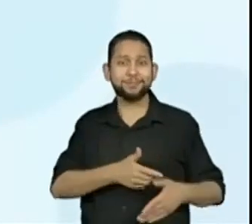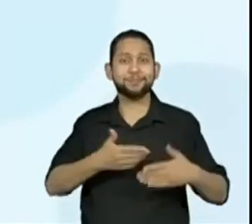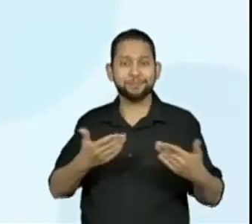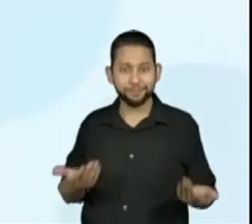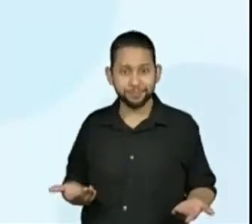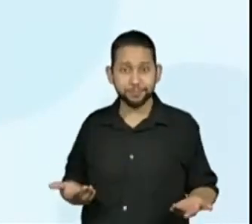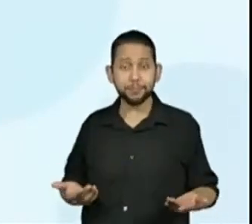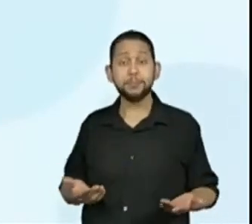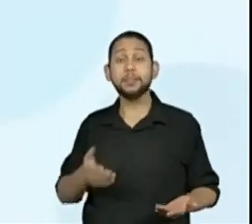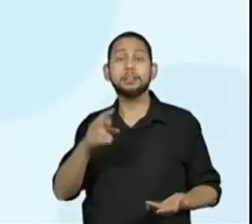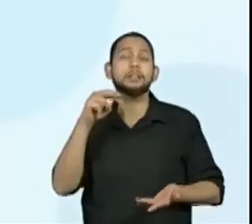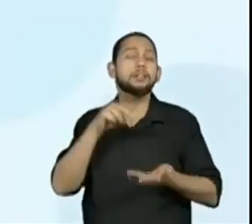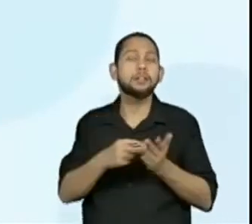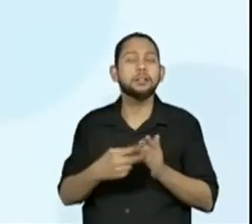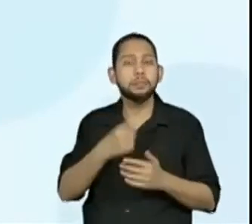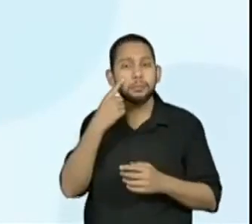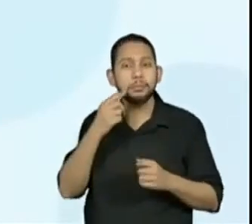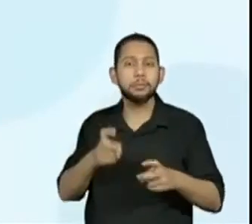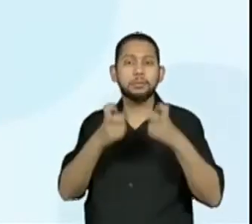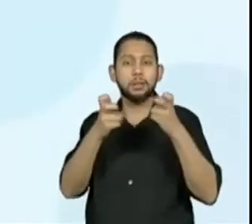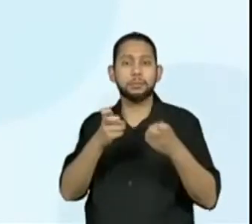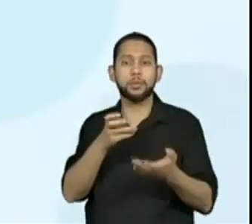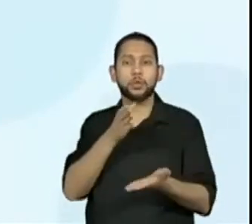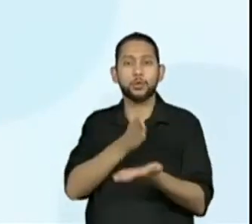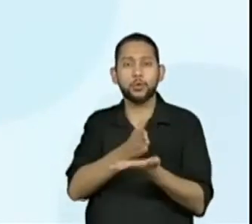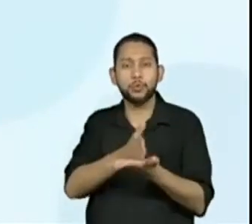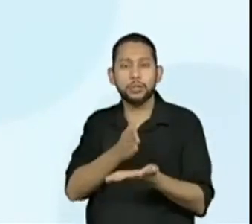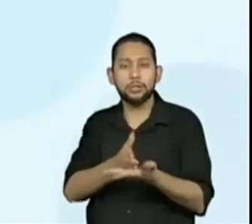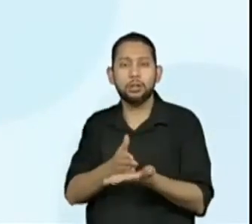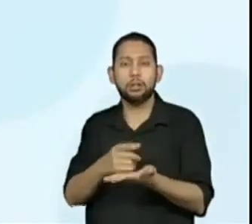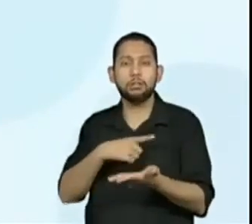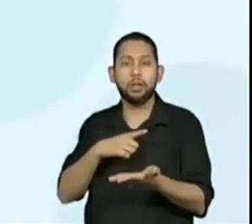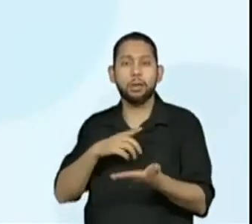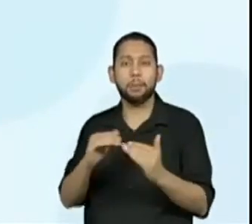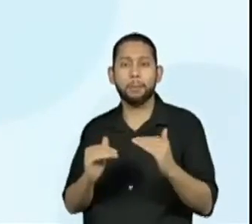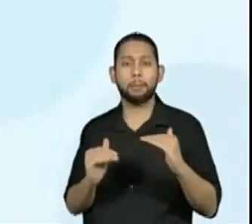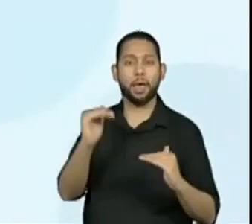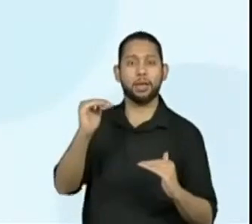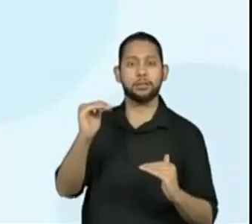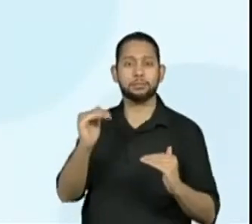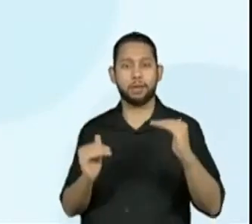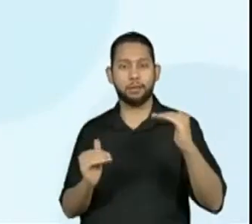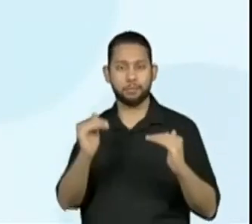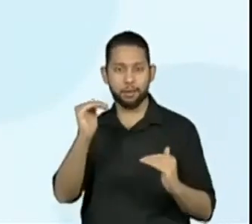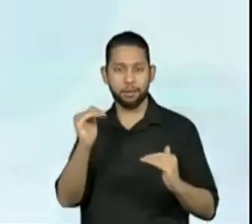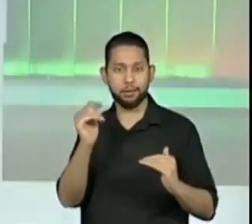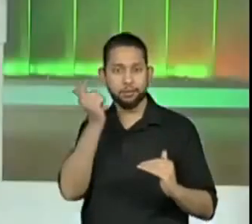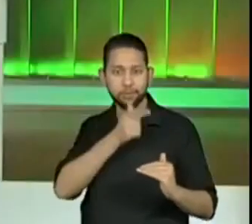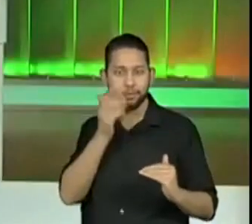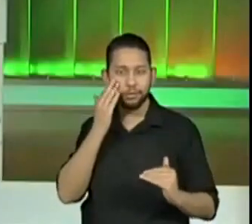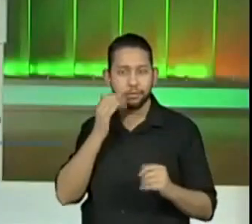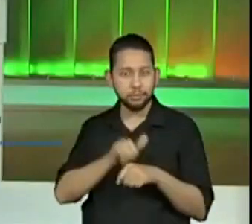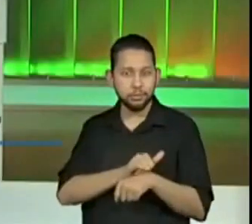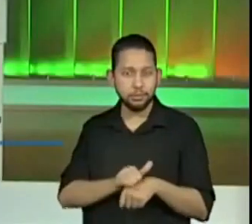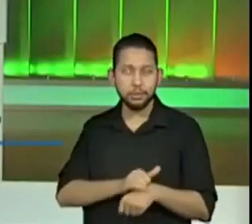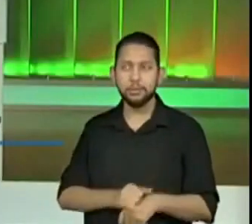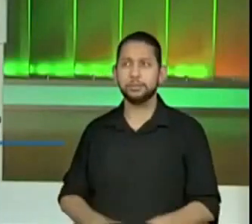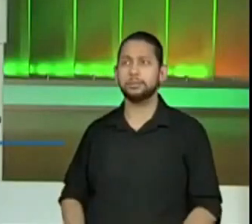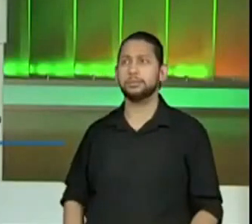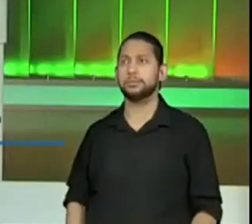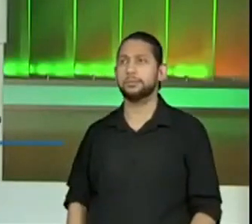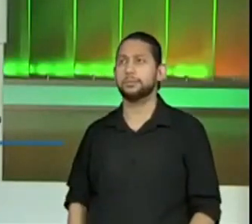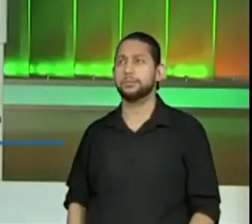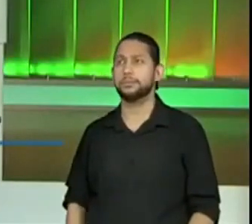Maura ficou com uma dessas três partes. Deu para entender? E aí? Os alunos